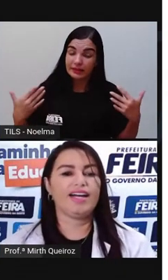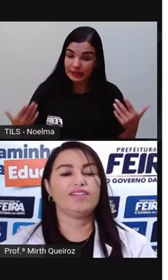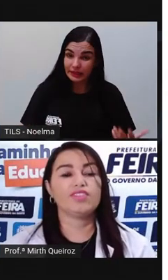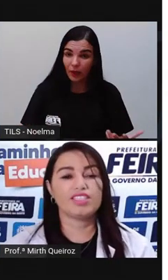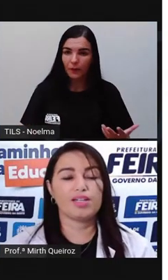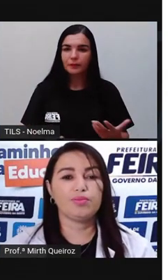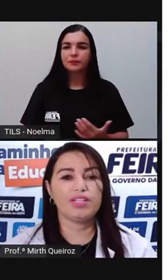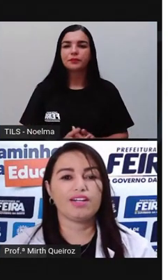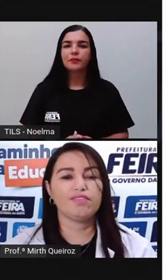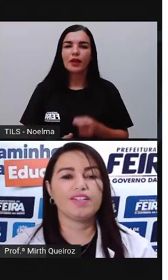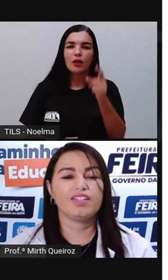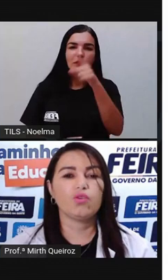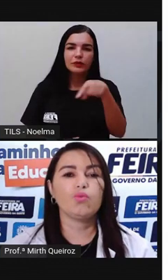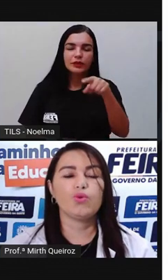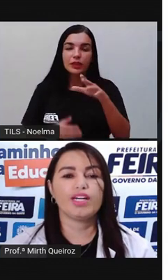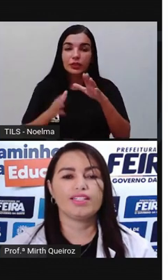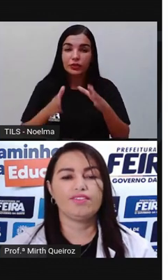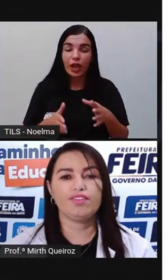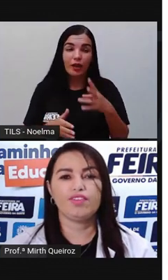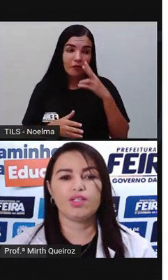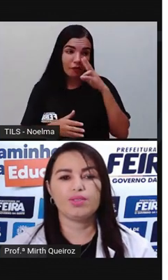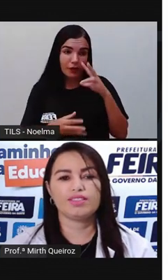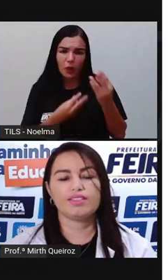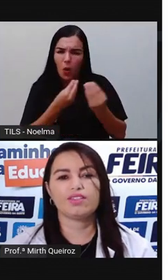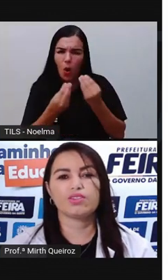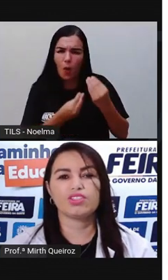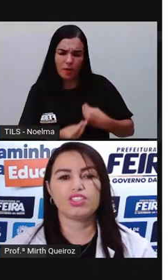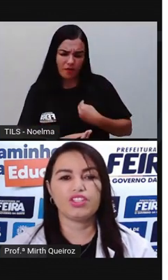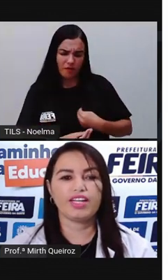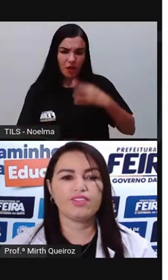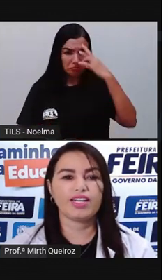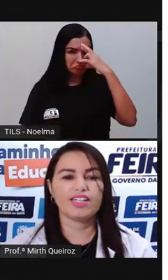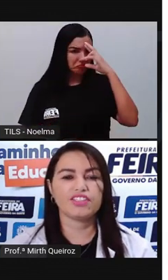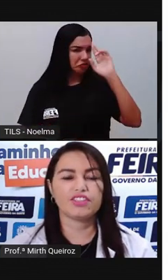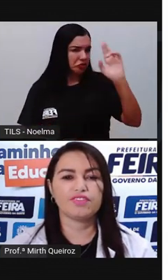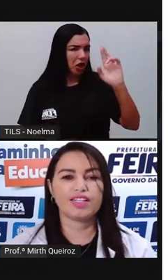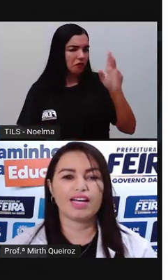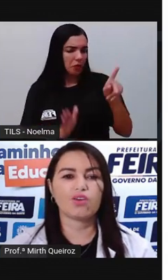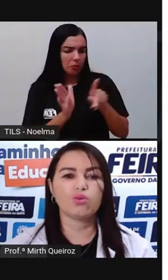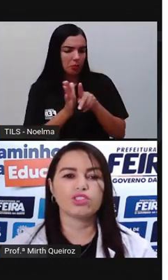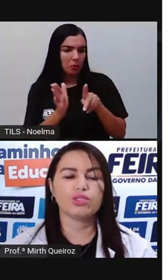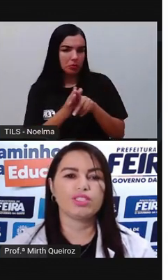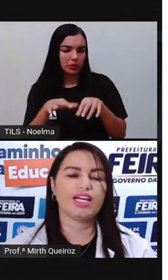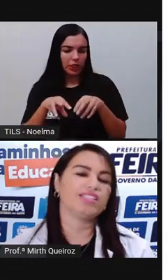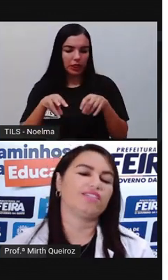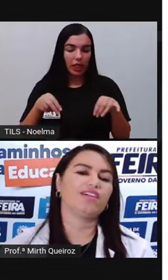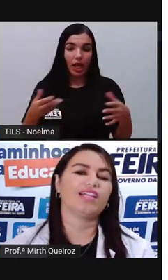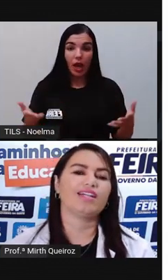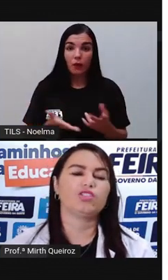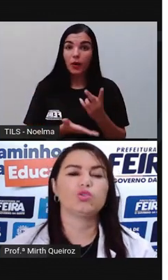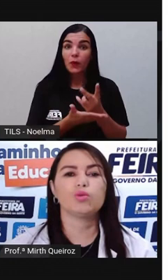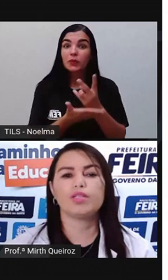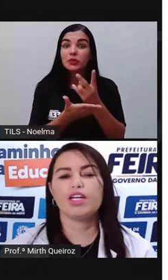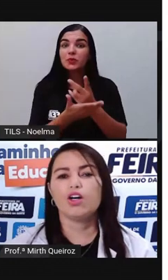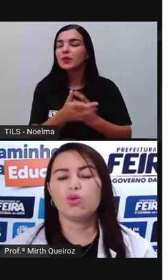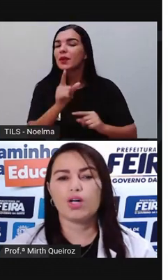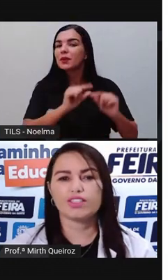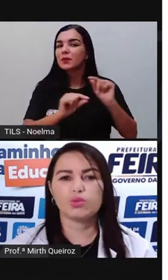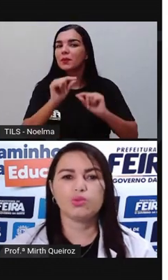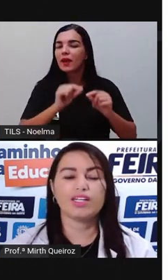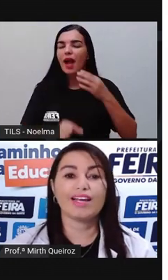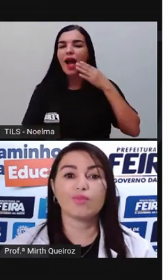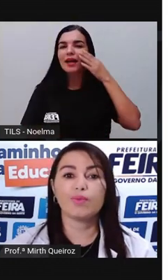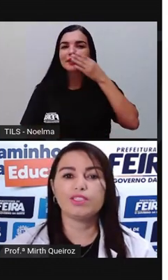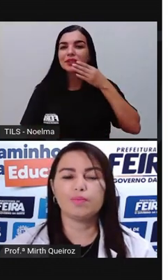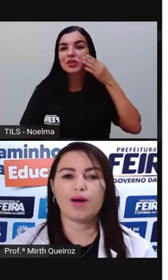E vocês já puderam ver aí como é que viviam esses senhores de engenho, né? E a gente vai dar continuidade a falar aí sobre o